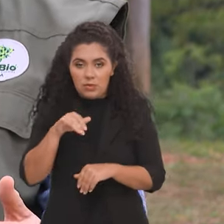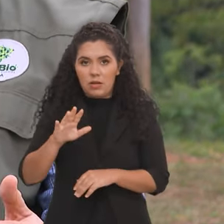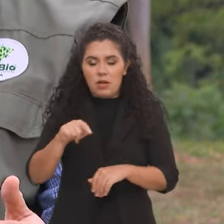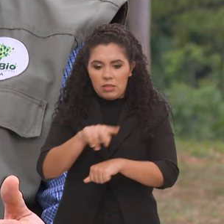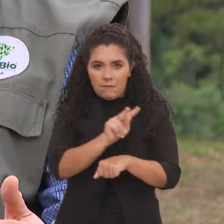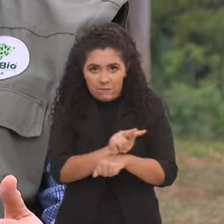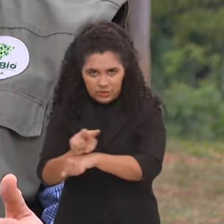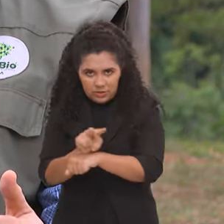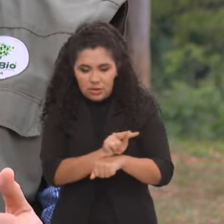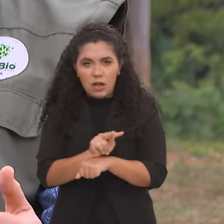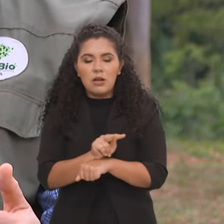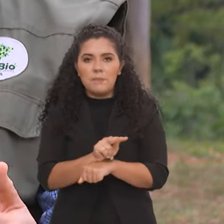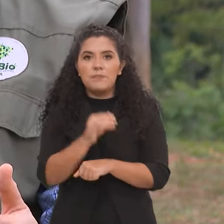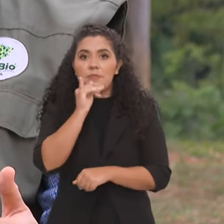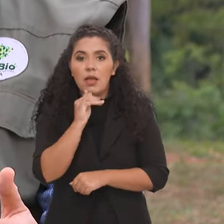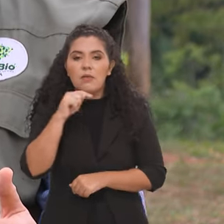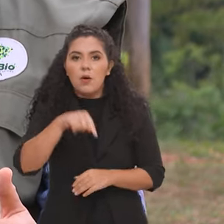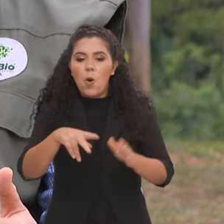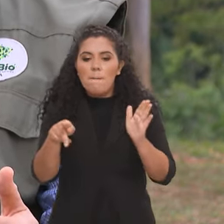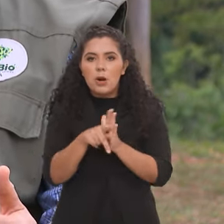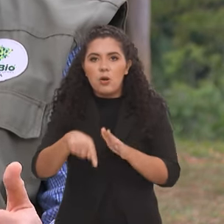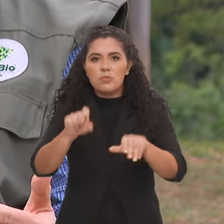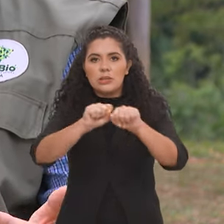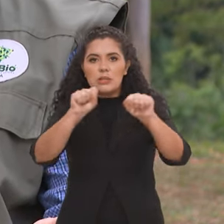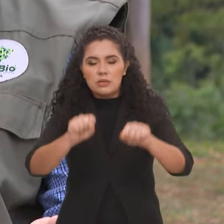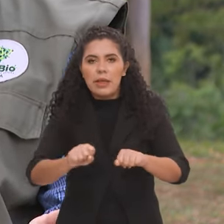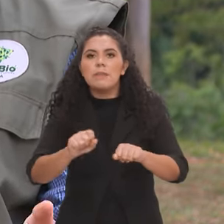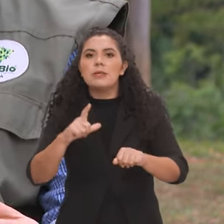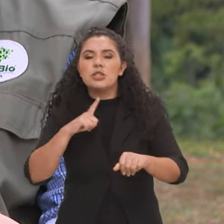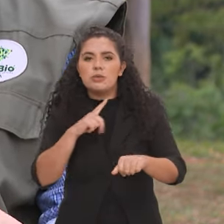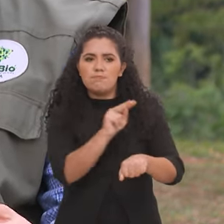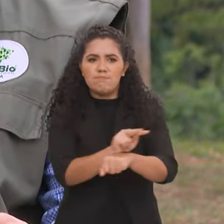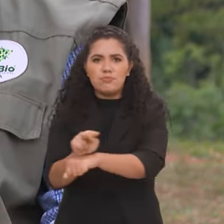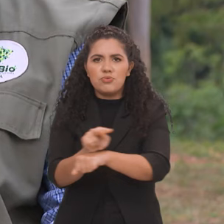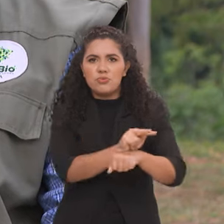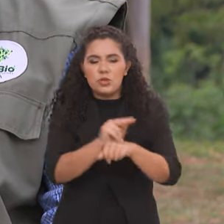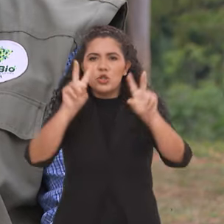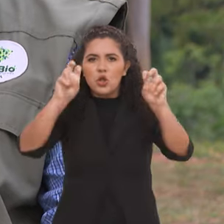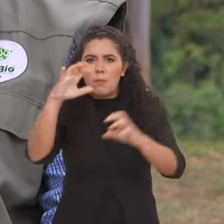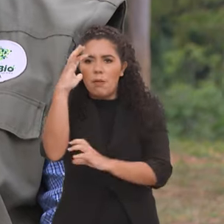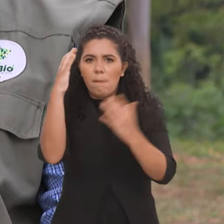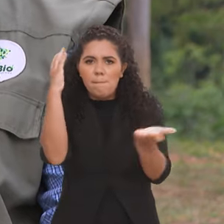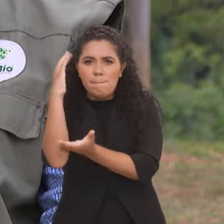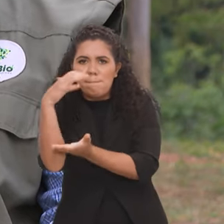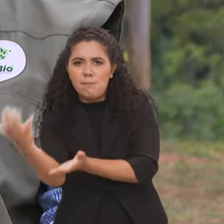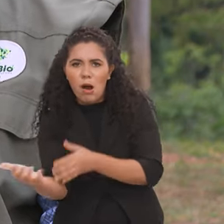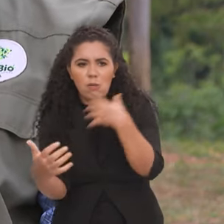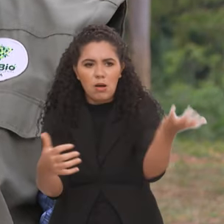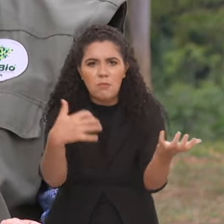por exemplo, hoje, o sistema de monitoramento do desmatamento é feito totalmente em base